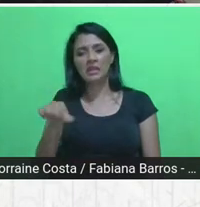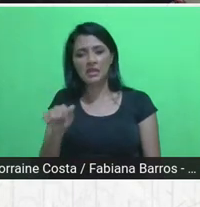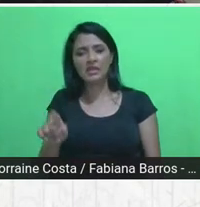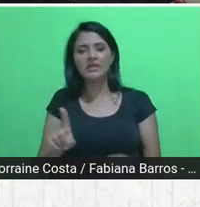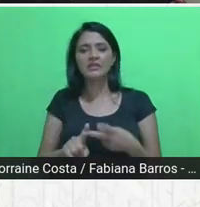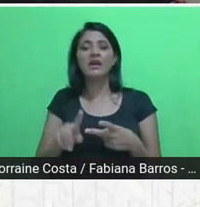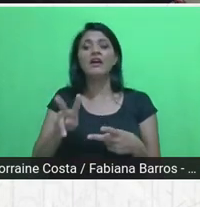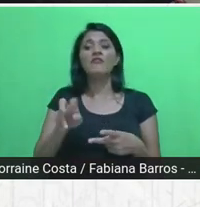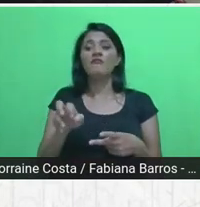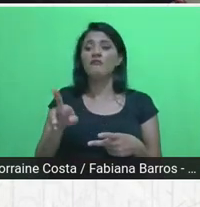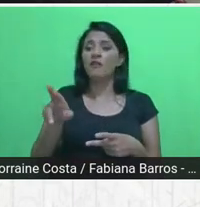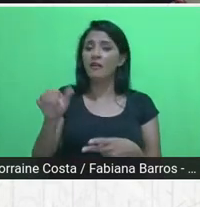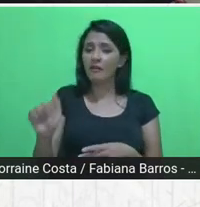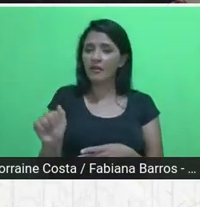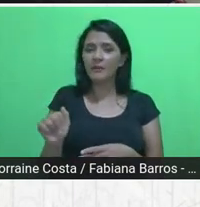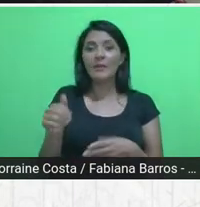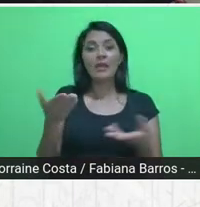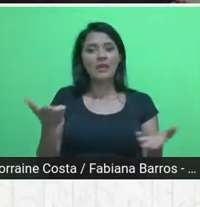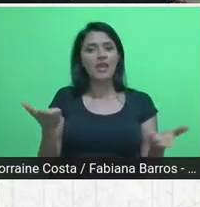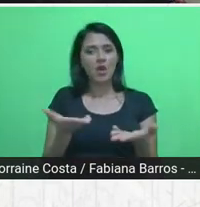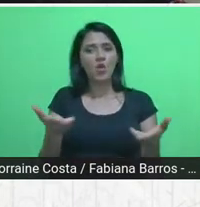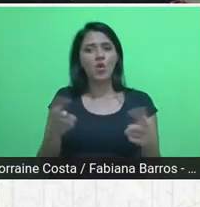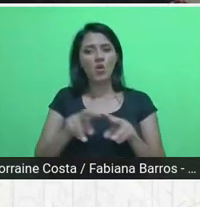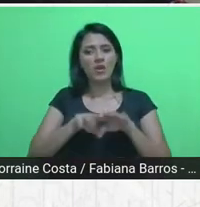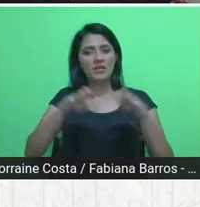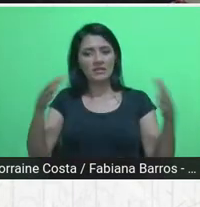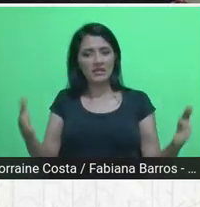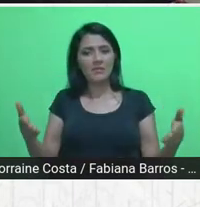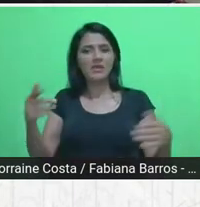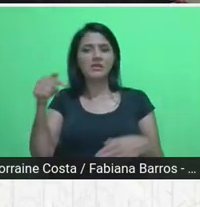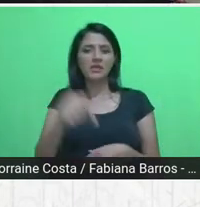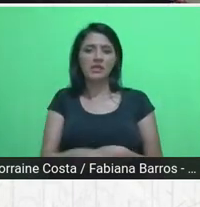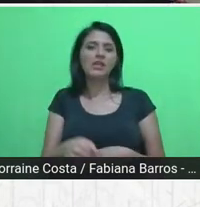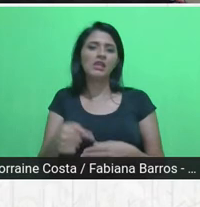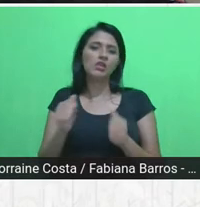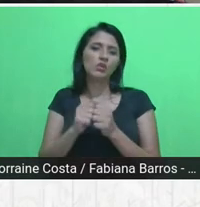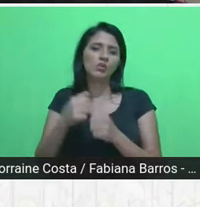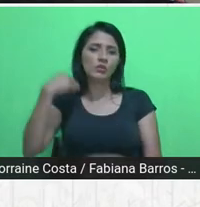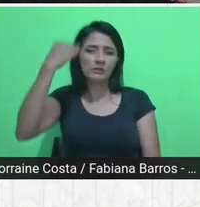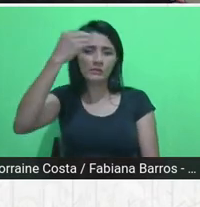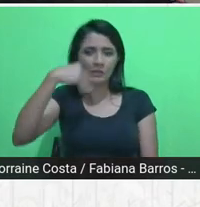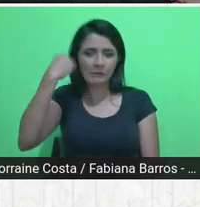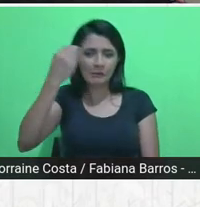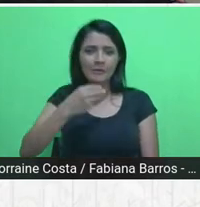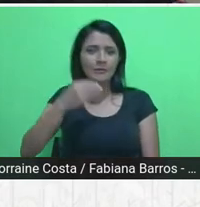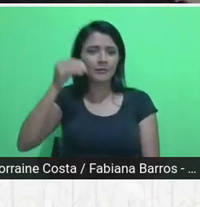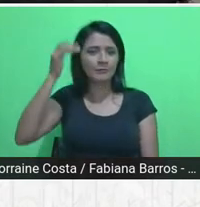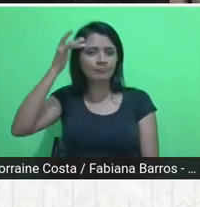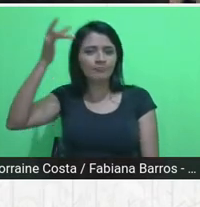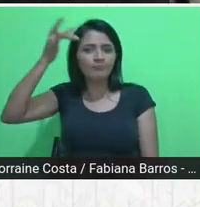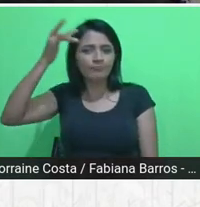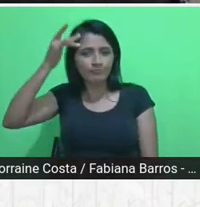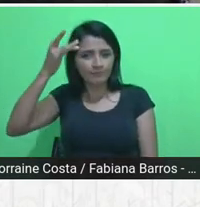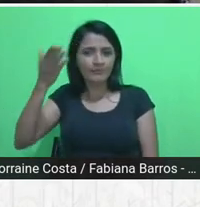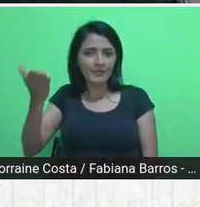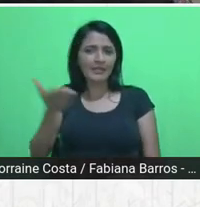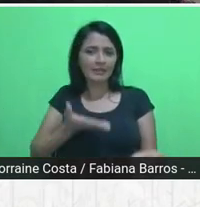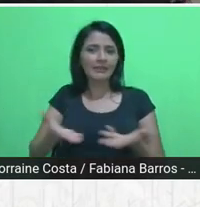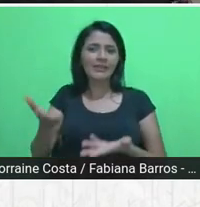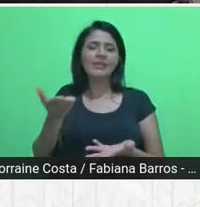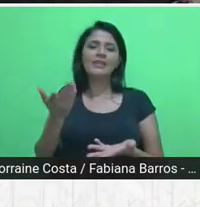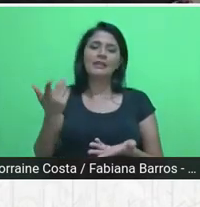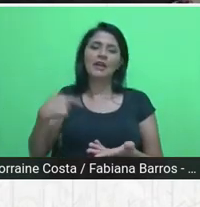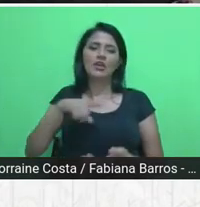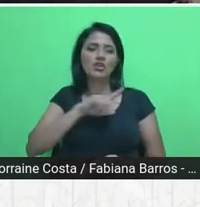e nessa mesa aqui, junto com experiências, assim, tão maduras, né, nós estamos apenas